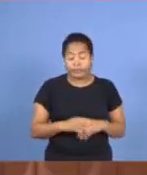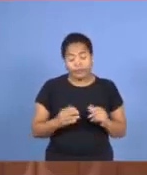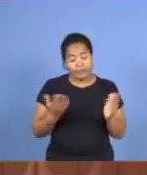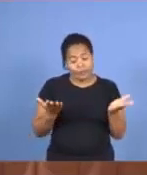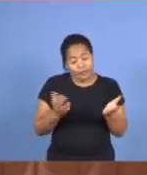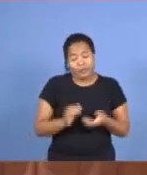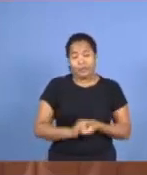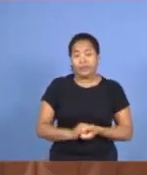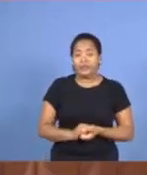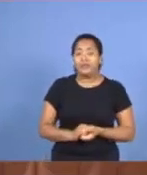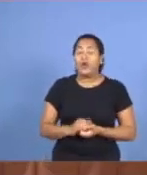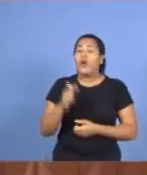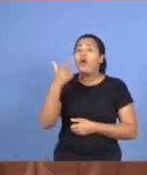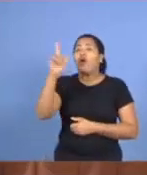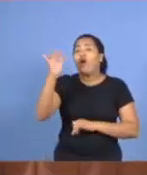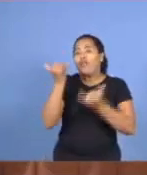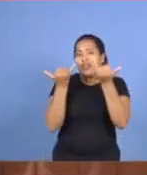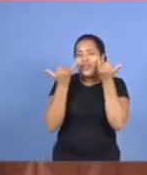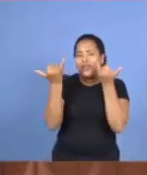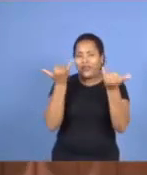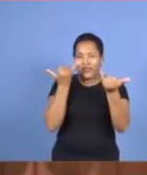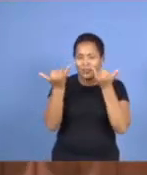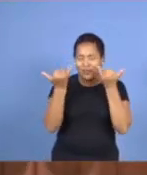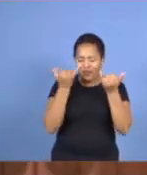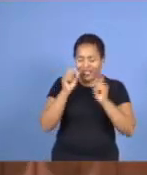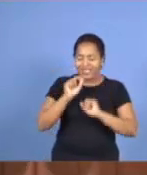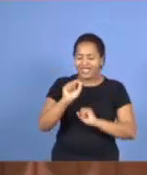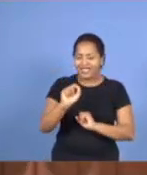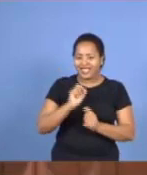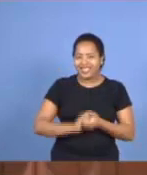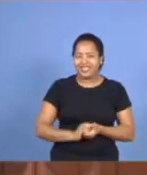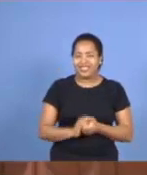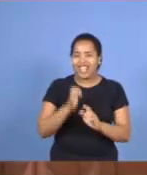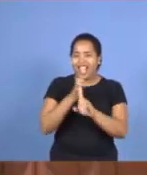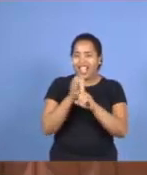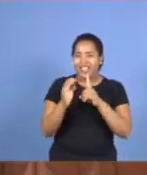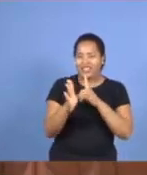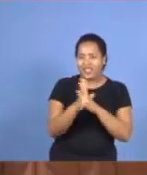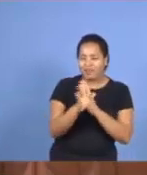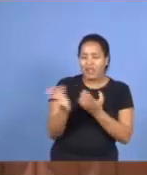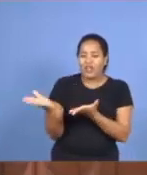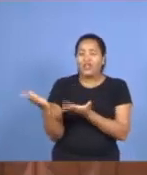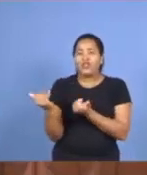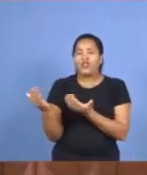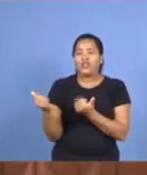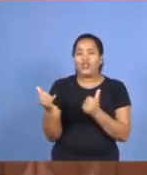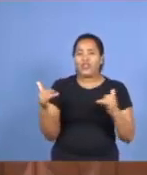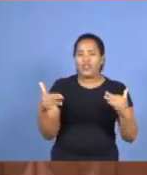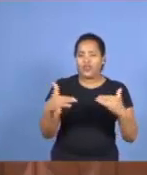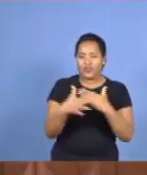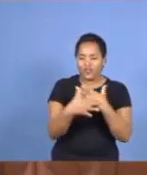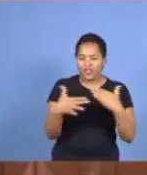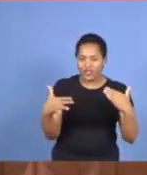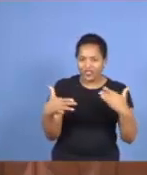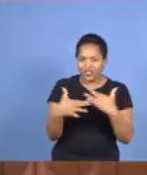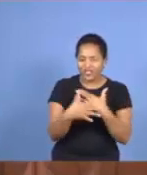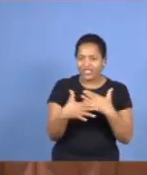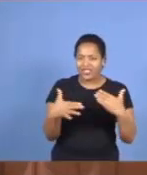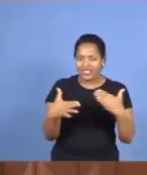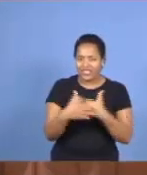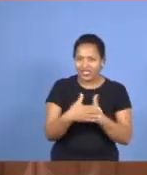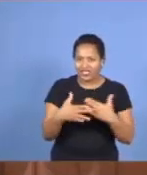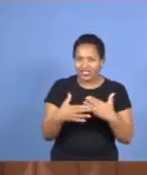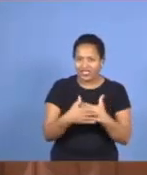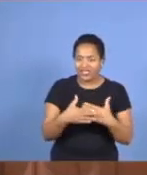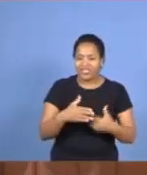Outra informação é, na Escola Bíblica Dominical, os jovens da cidade de Hamburgo, no estado do